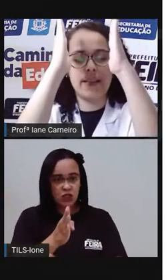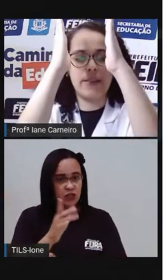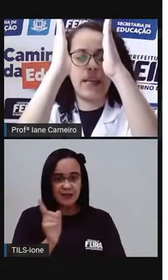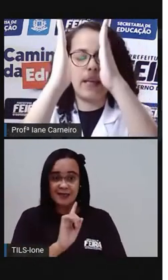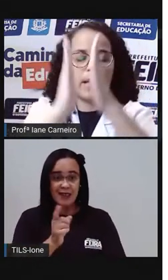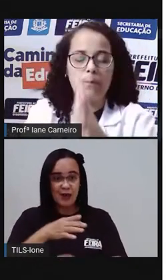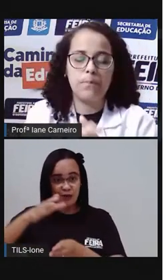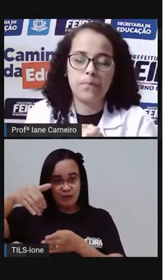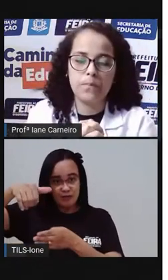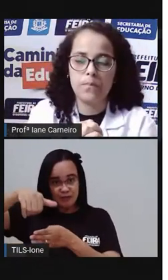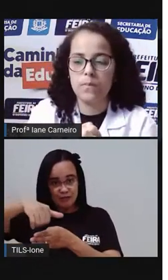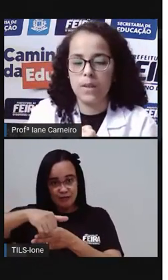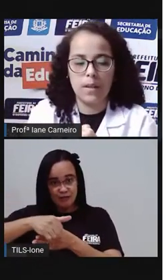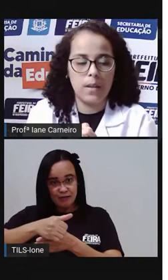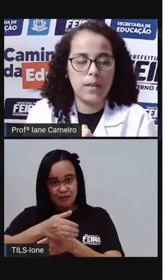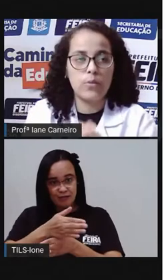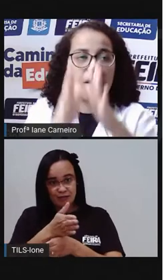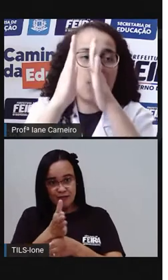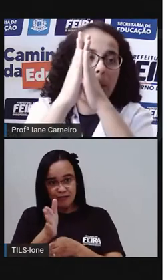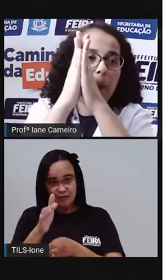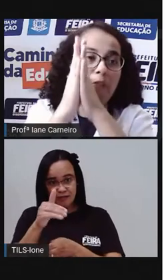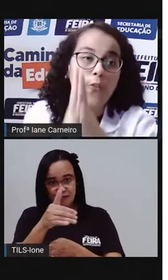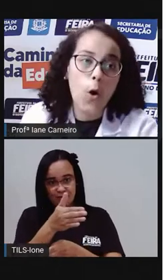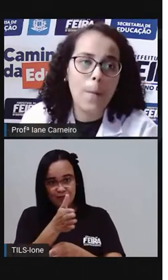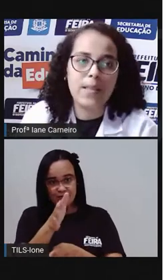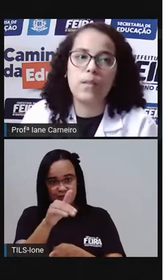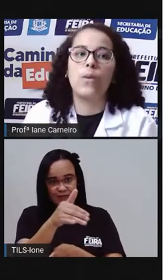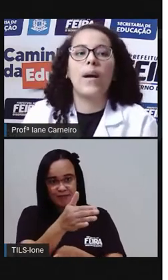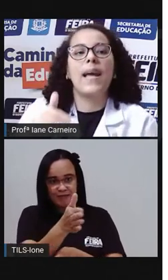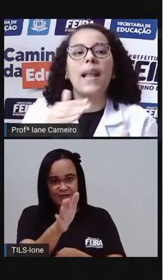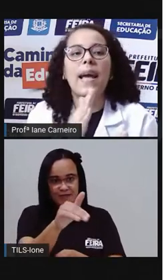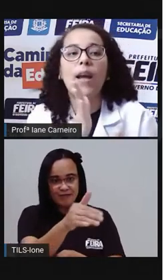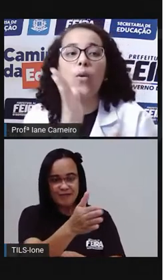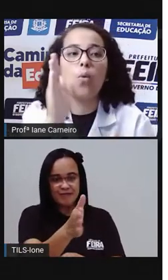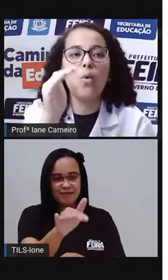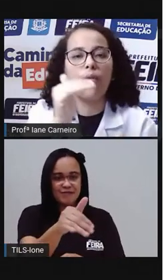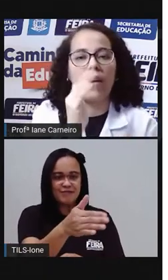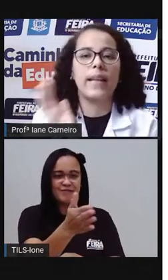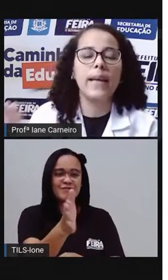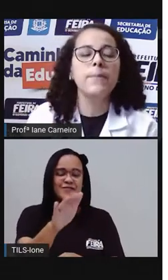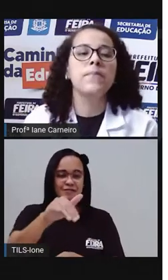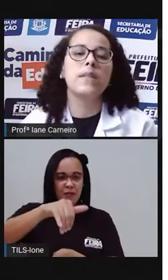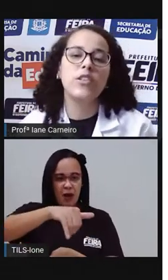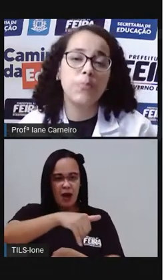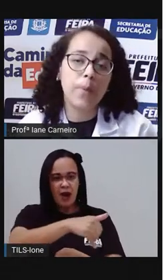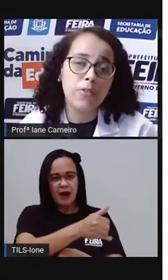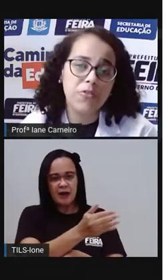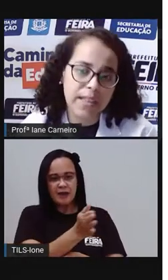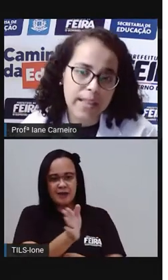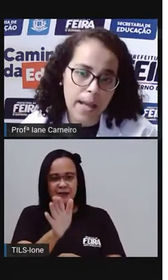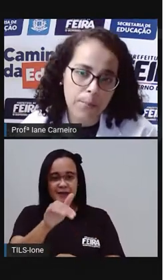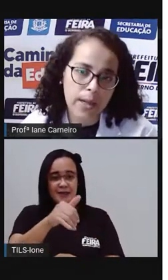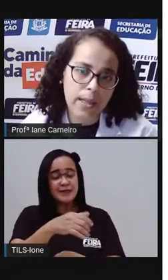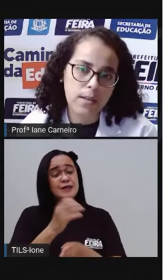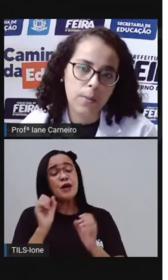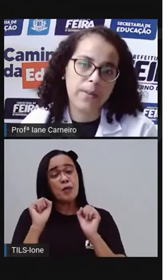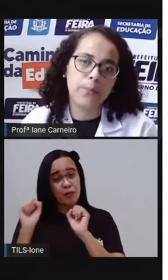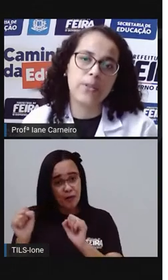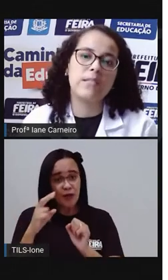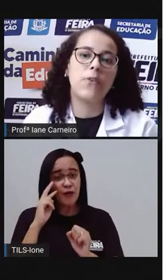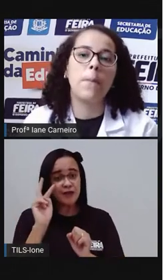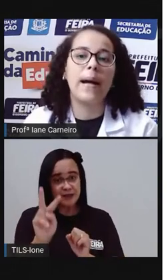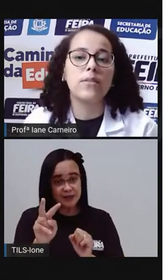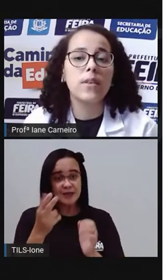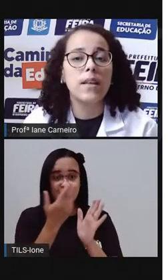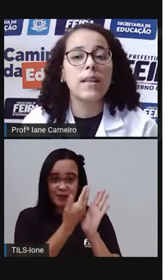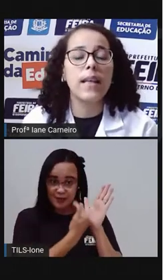tem uma forma só. Ela é curva. Então, gente pode ver até por aqui, por